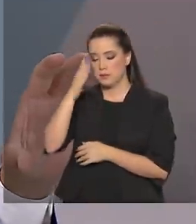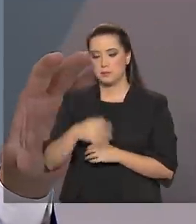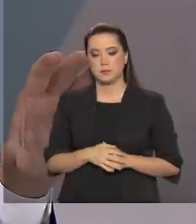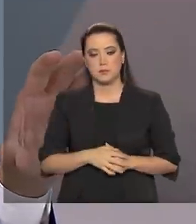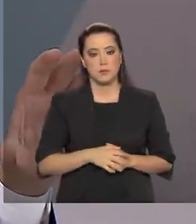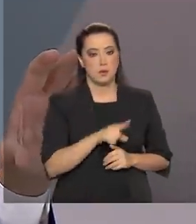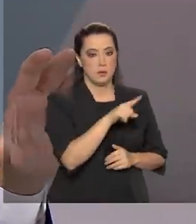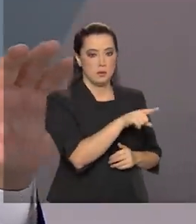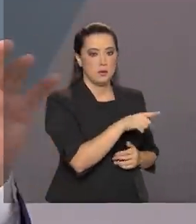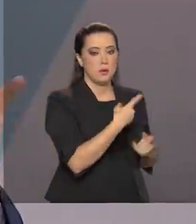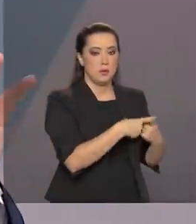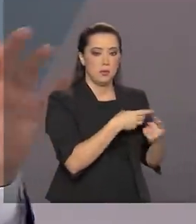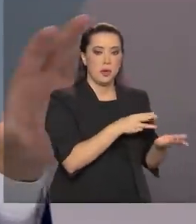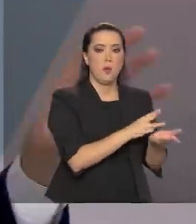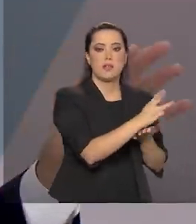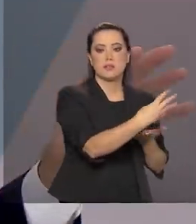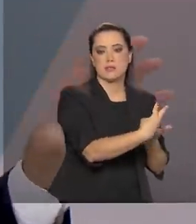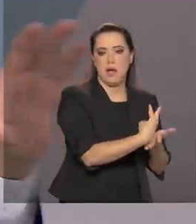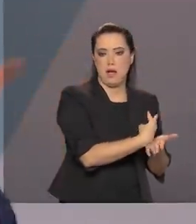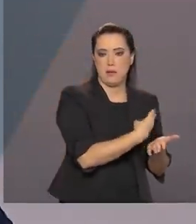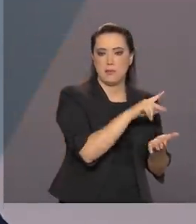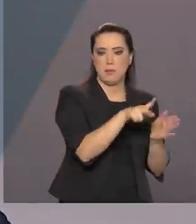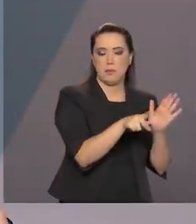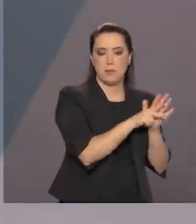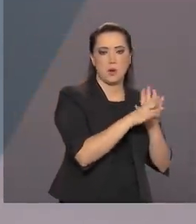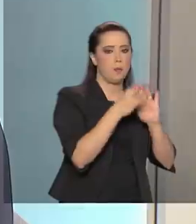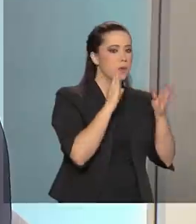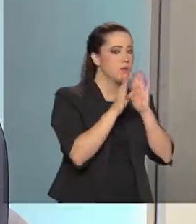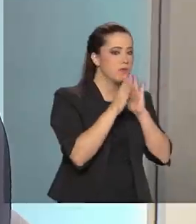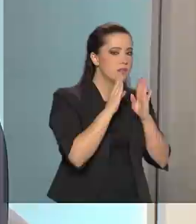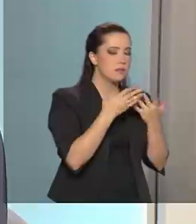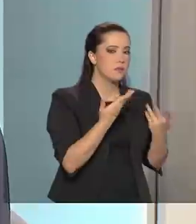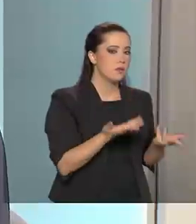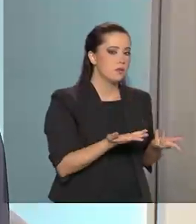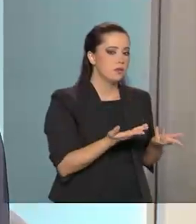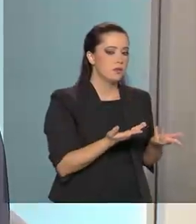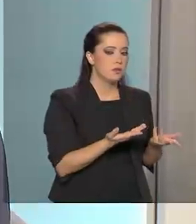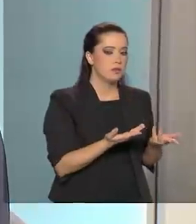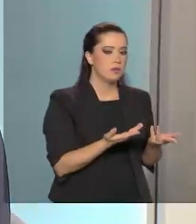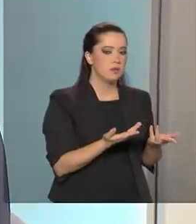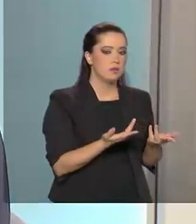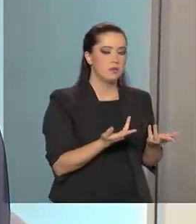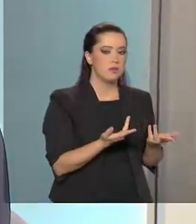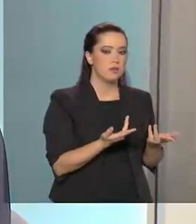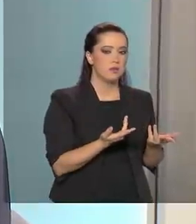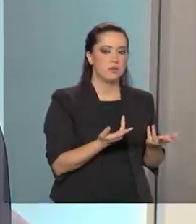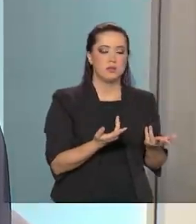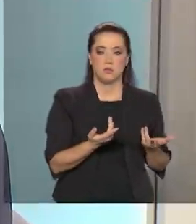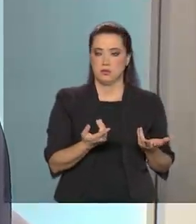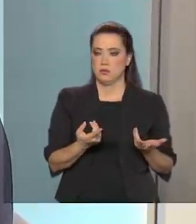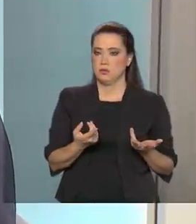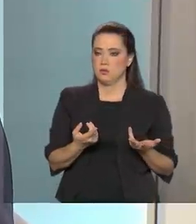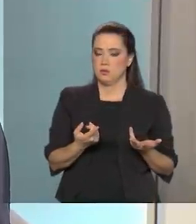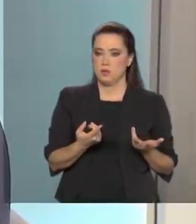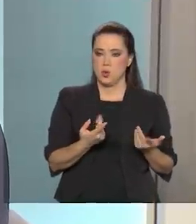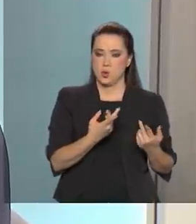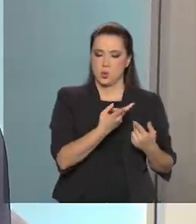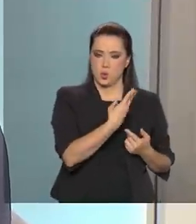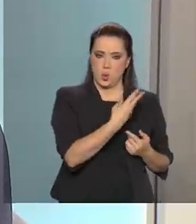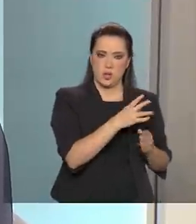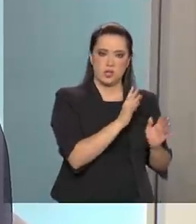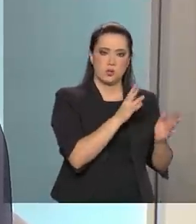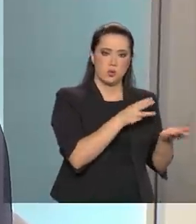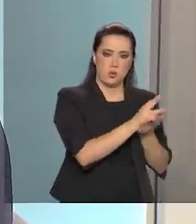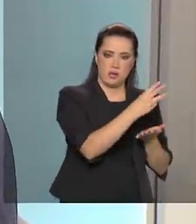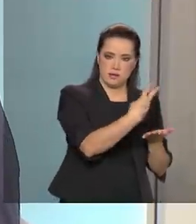ele é do Facebook, o Facebook comprou o WhatsApp. Sim, mas nós estamos tratando como duas empresas. Então, nós temos que saber